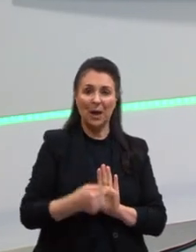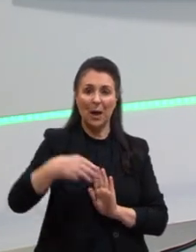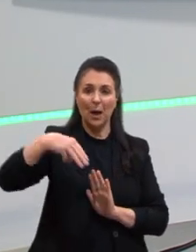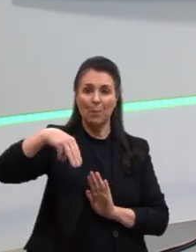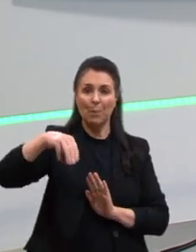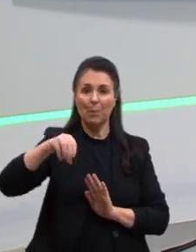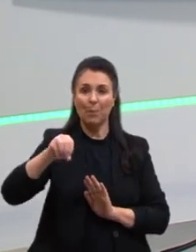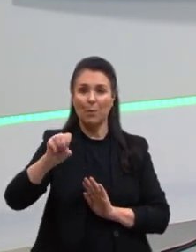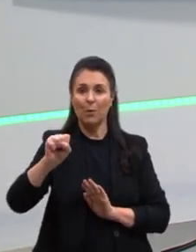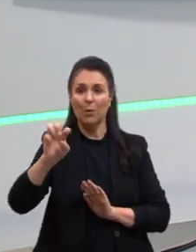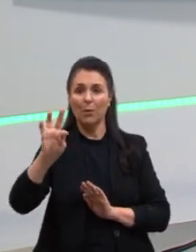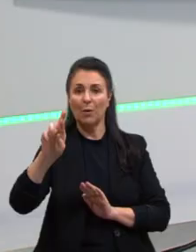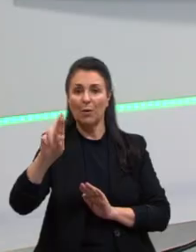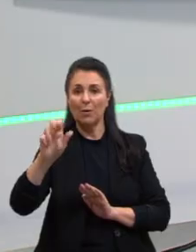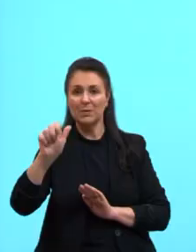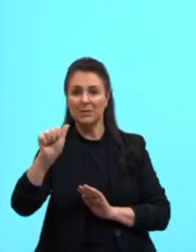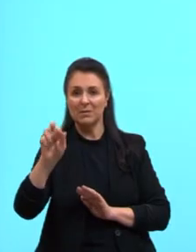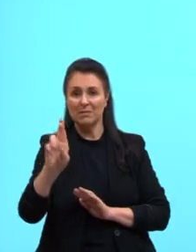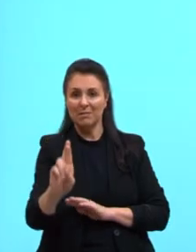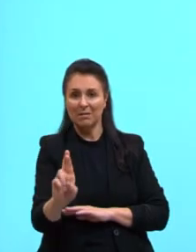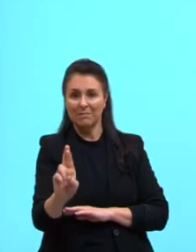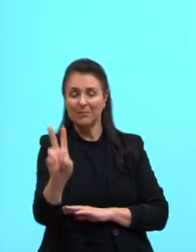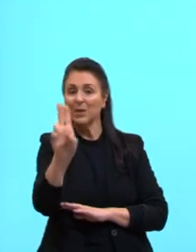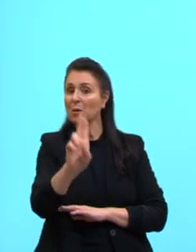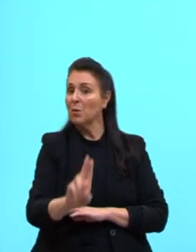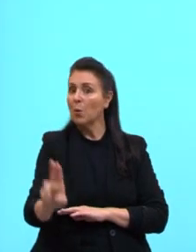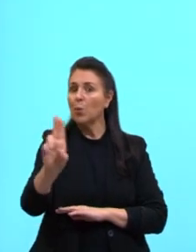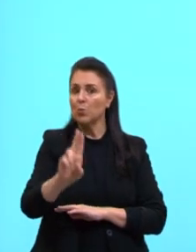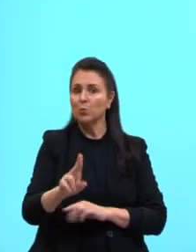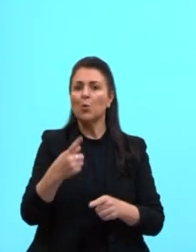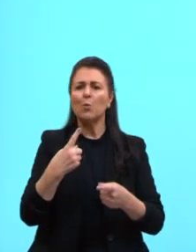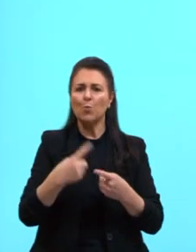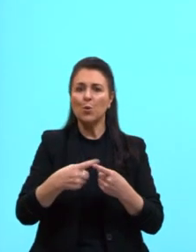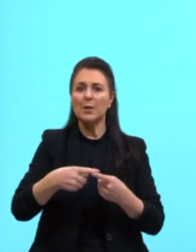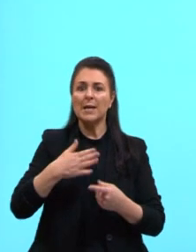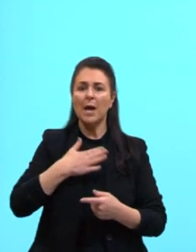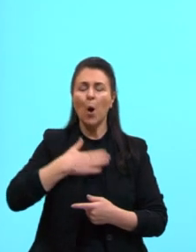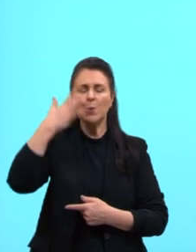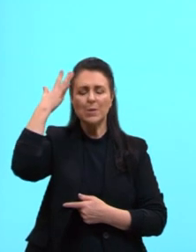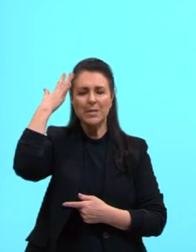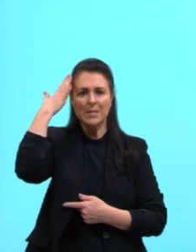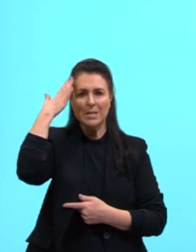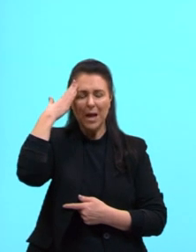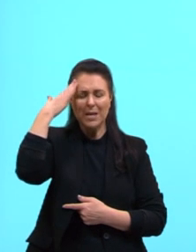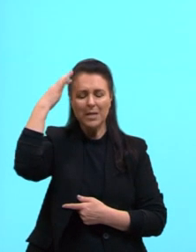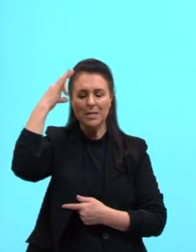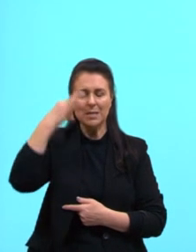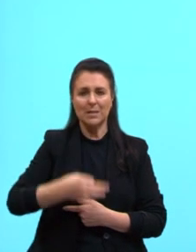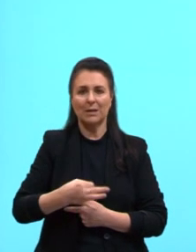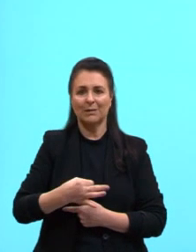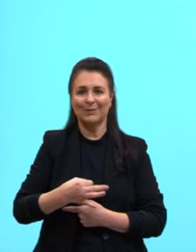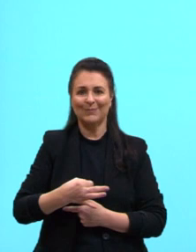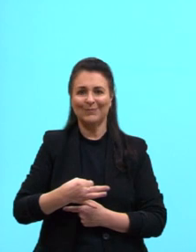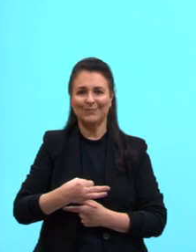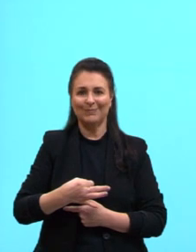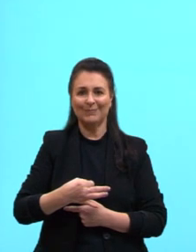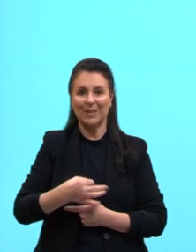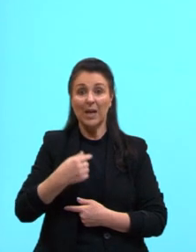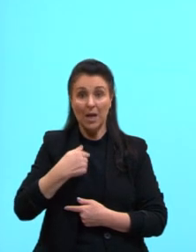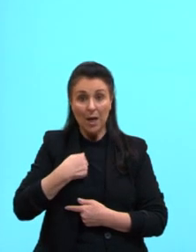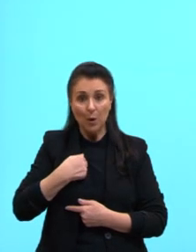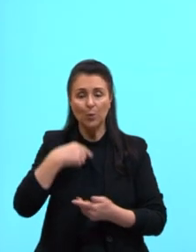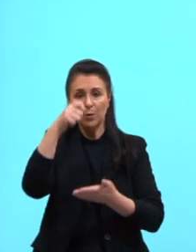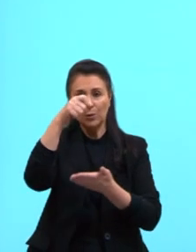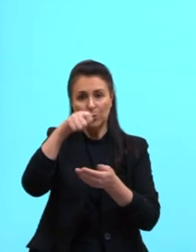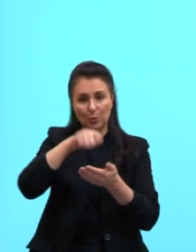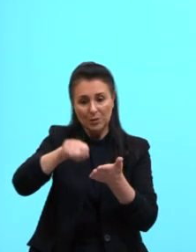Eu uso com essa firmeza, com essa autonomia que eu tenho como autor de selecionar as